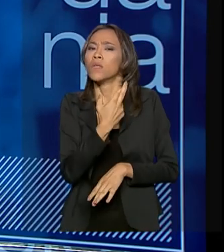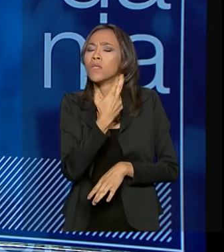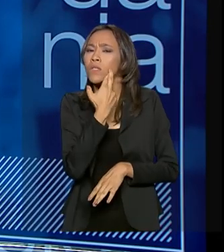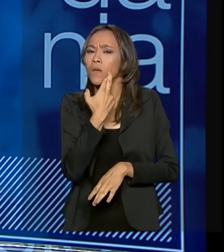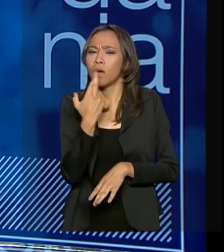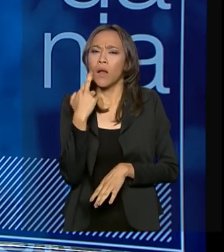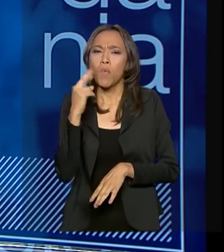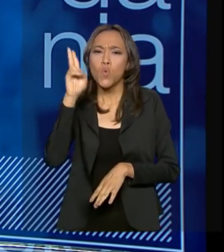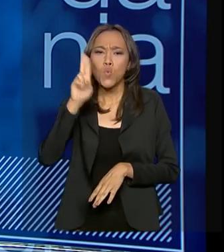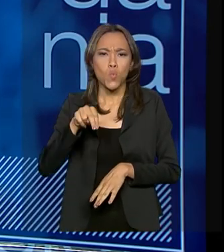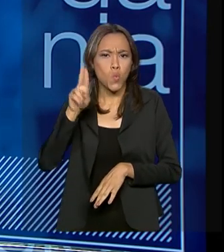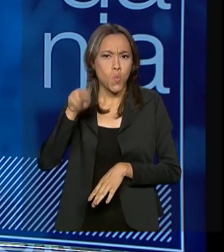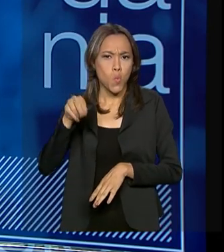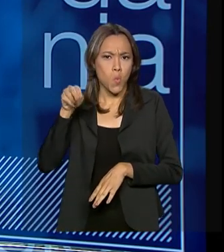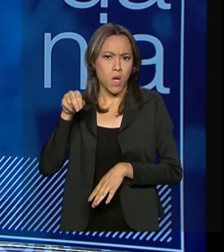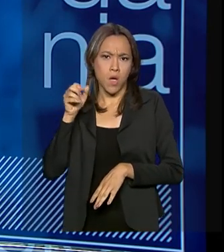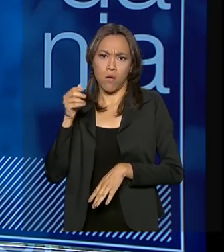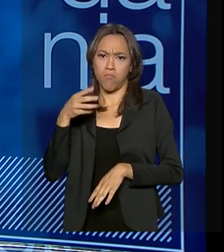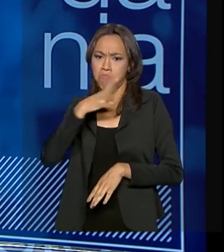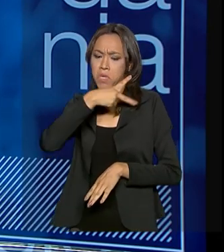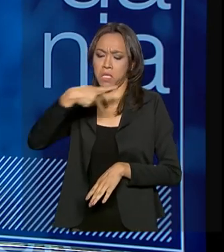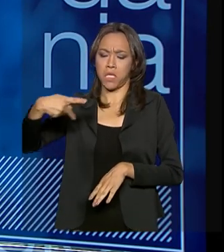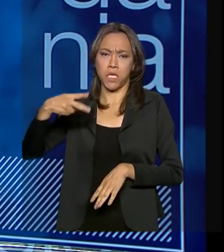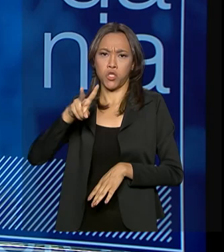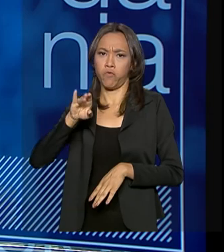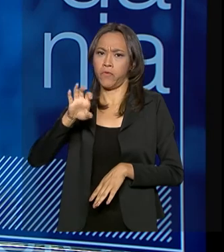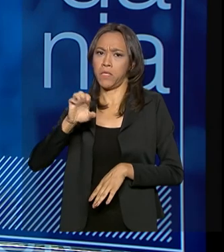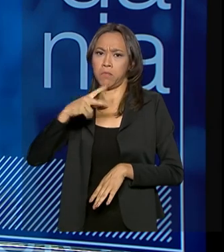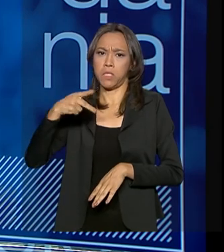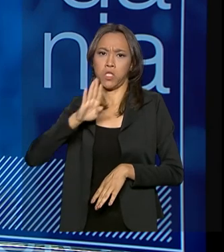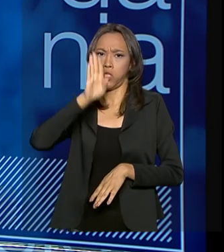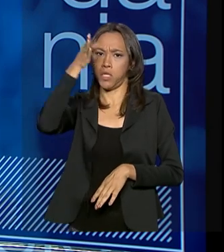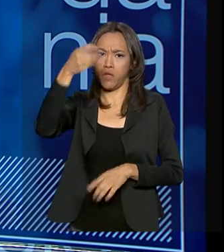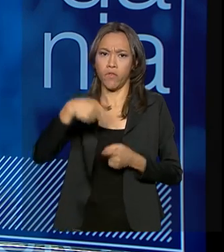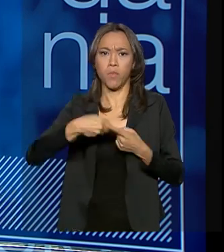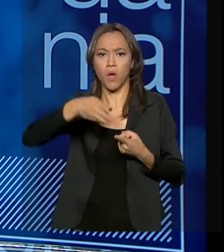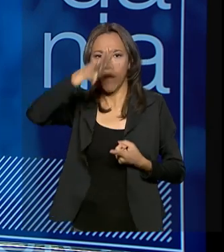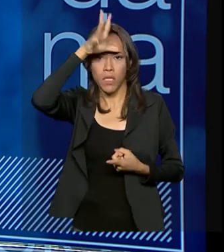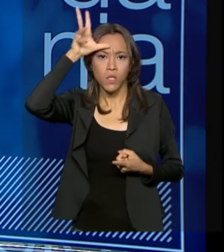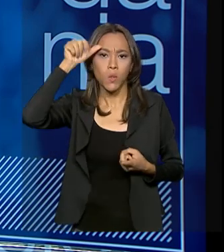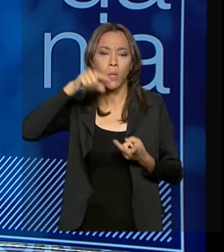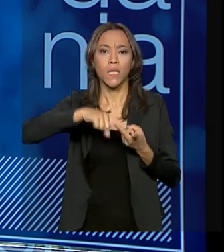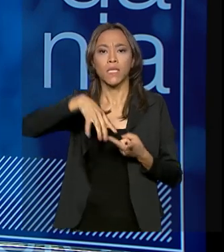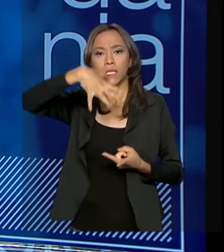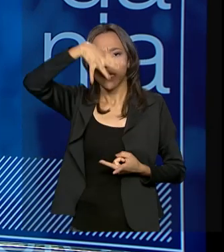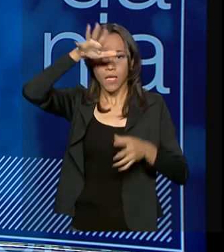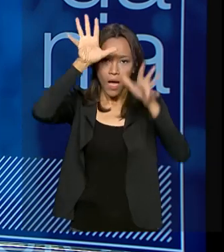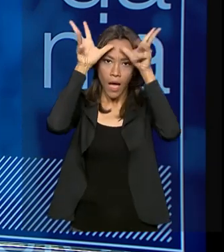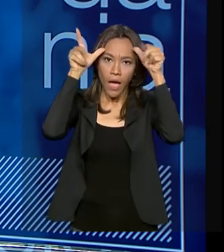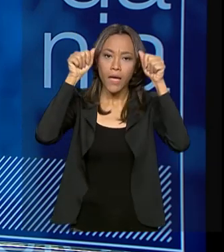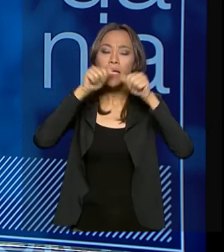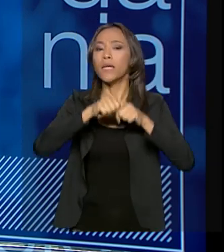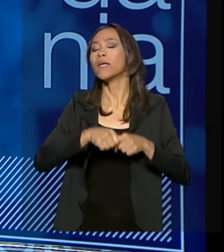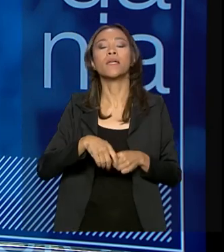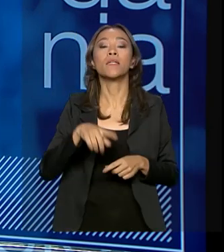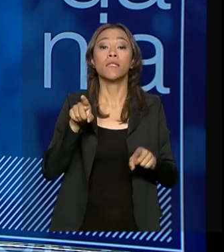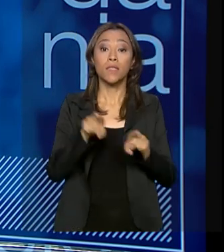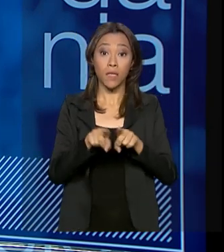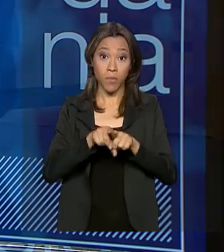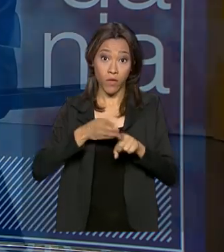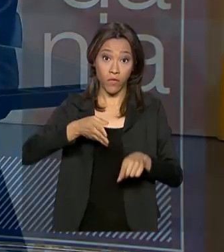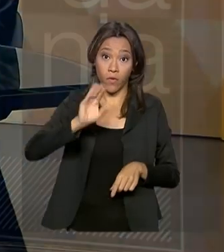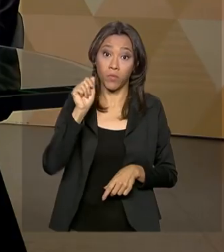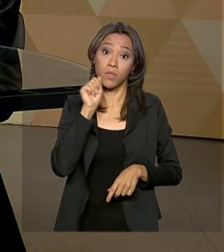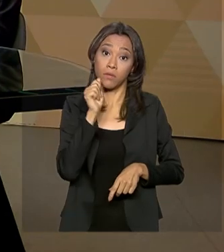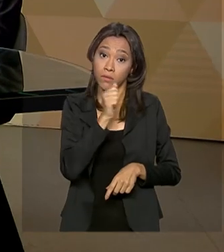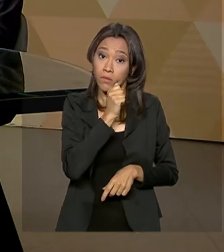Caixa tinha ido e vice-presidente. Então, fomos em Roraima, Amazonas, Acre, Rondônia, Amapá, Piauí, ou